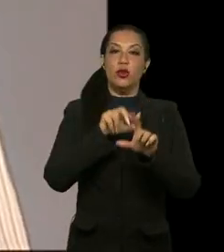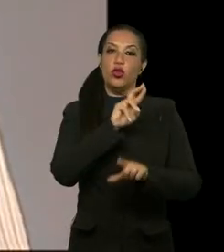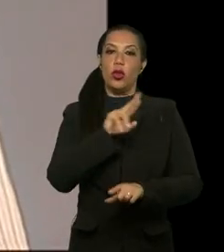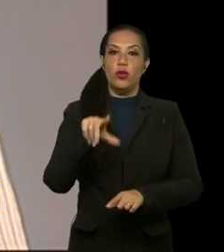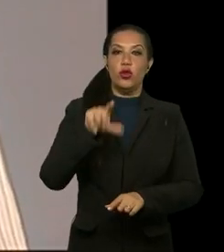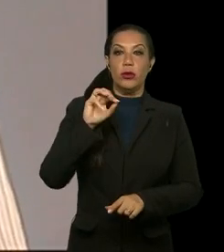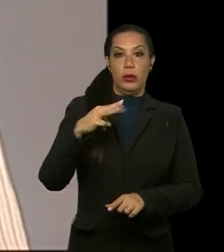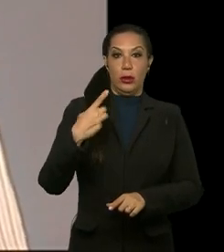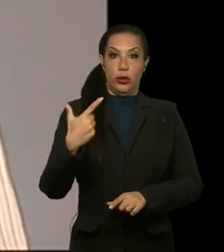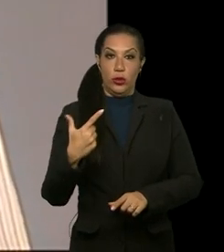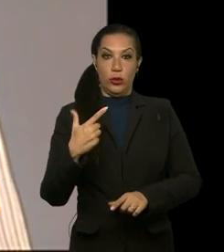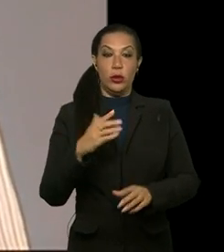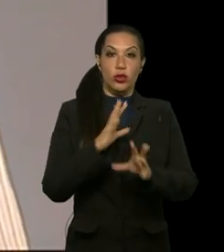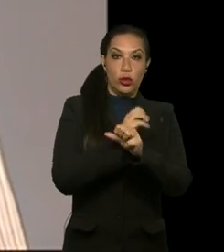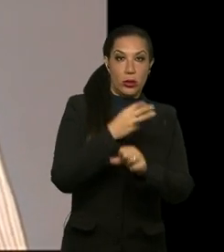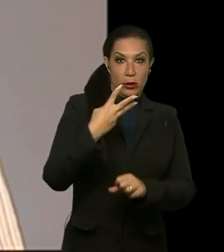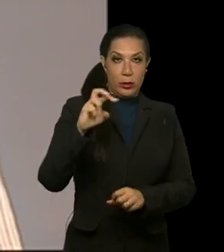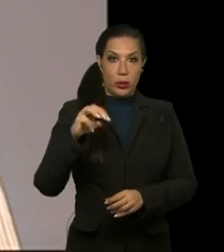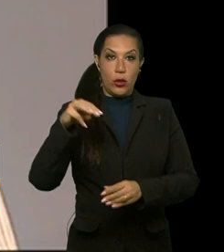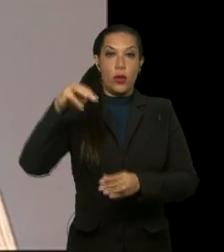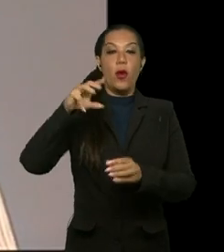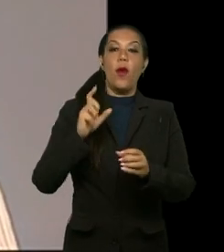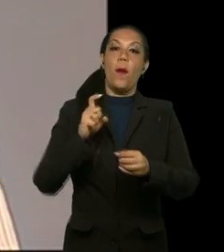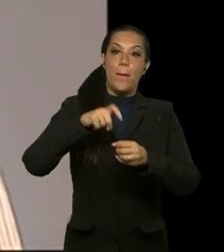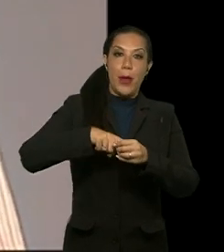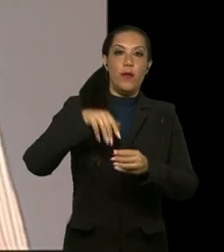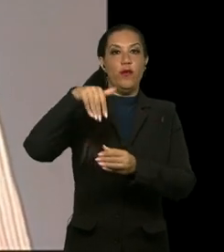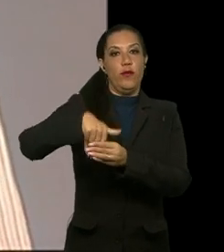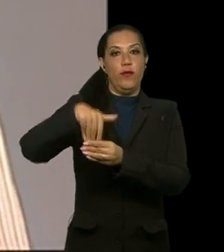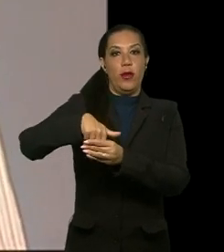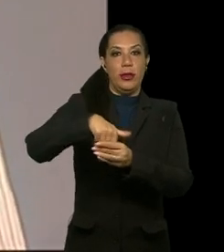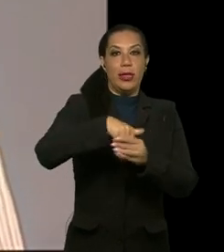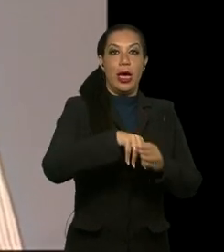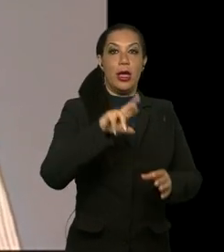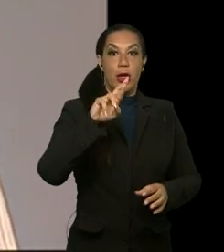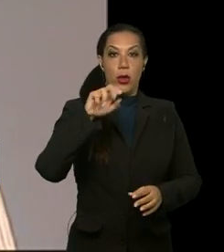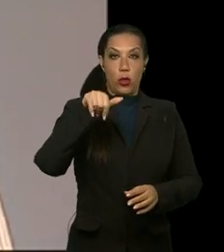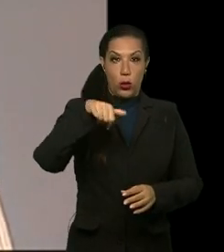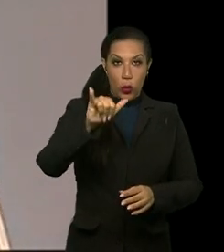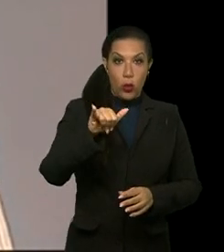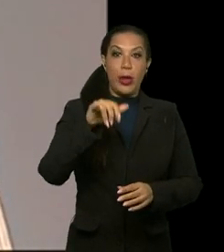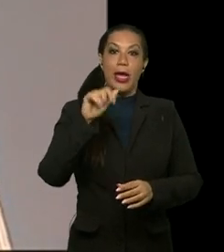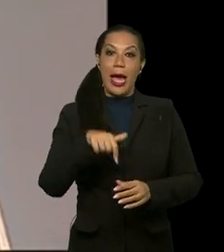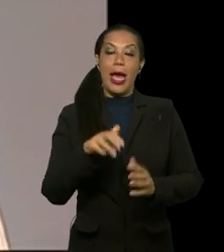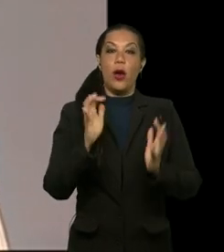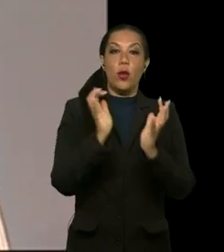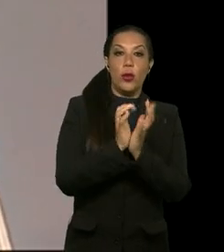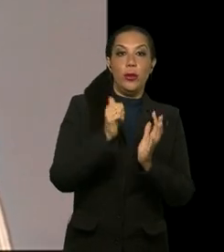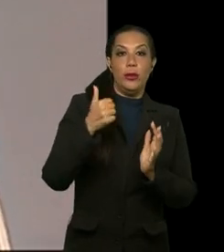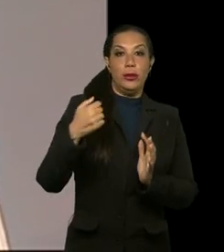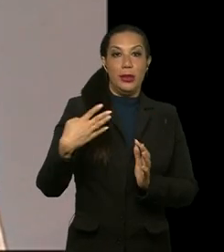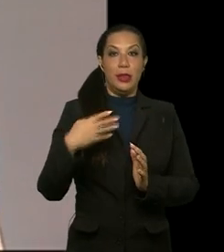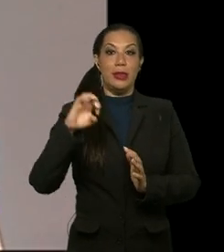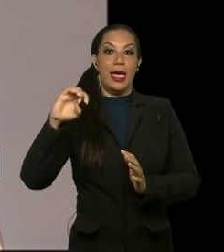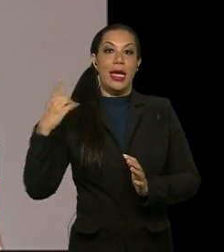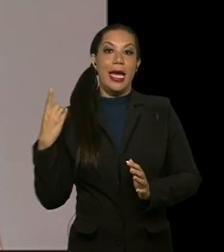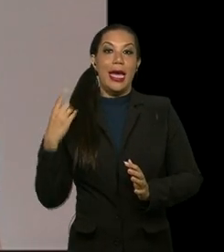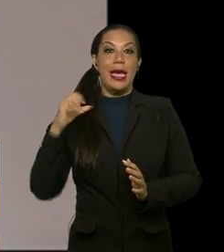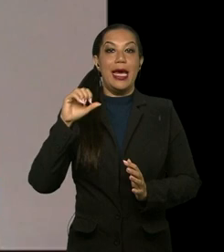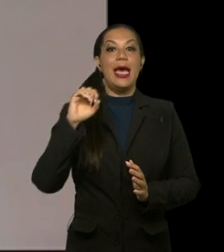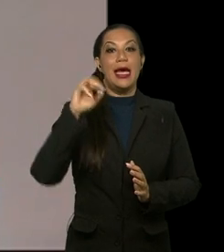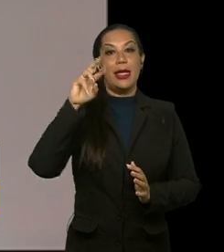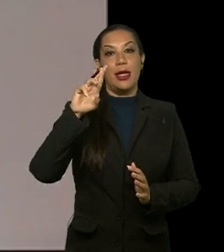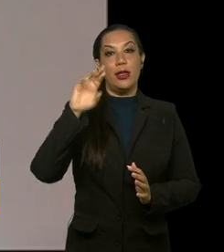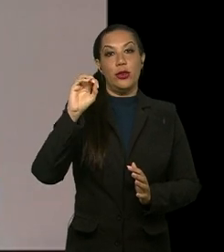escolhido por 32 dos 35 membros que votaram na eleição. Rui Castro ocupará a cadeira 13 que pertencia a Sérgio Paulo Juané,